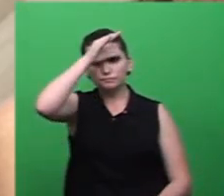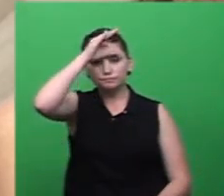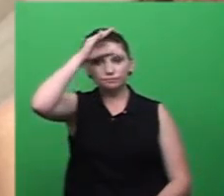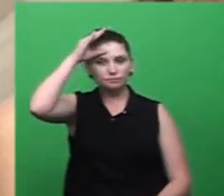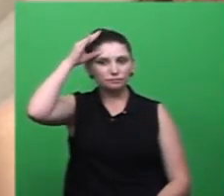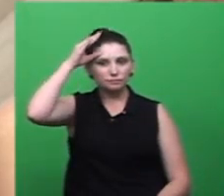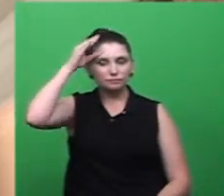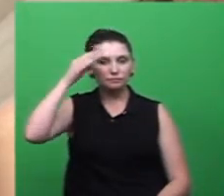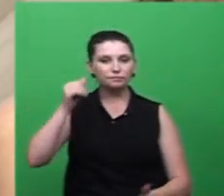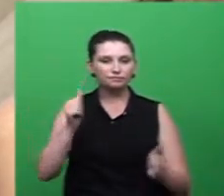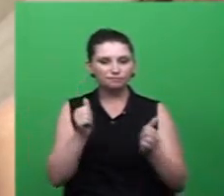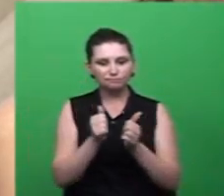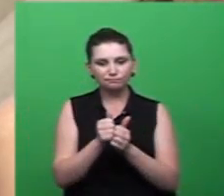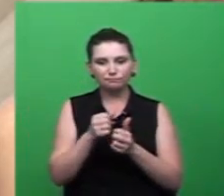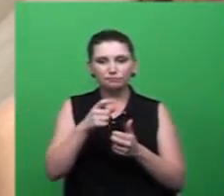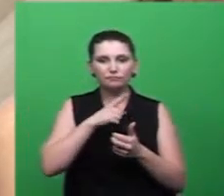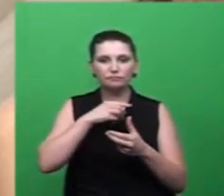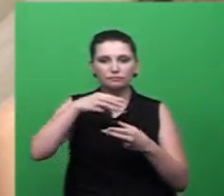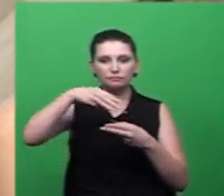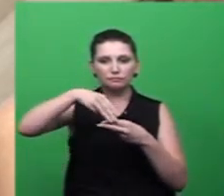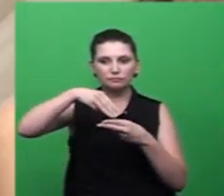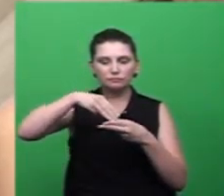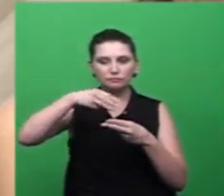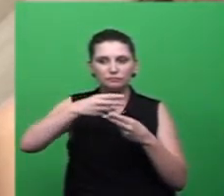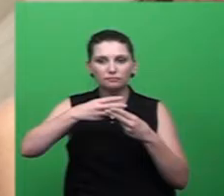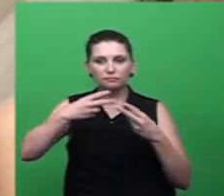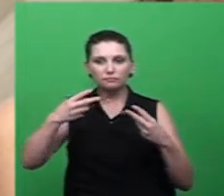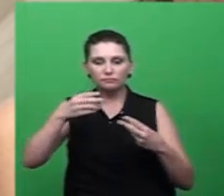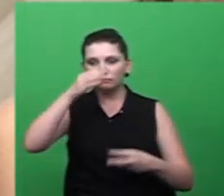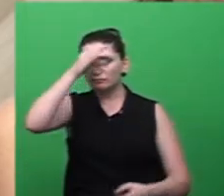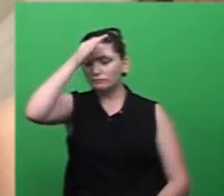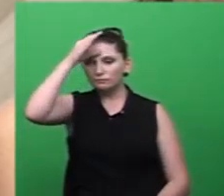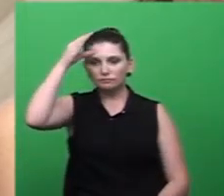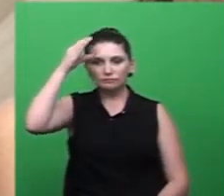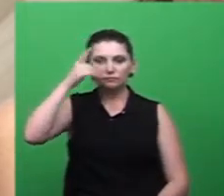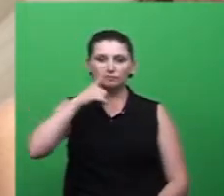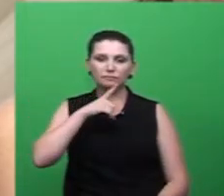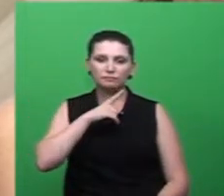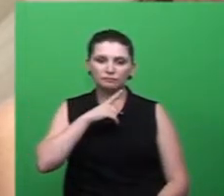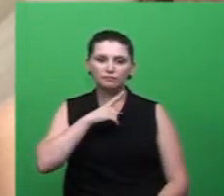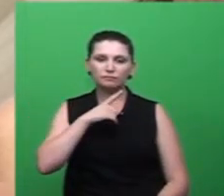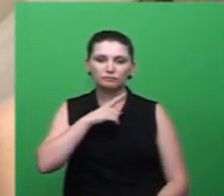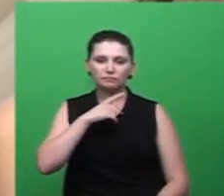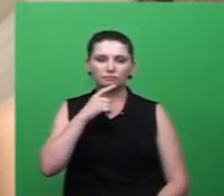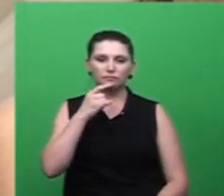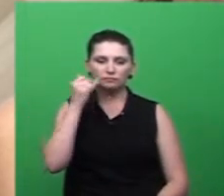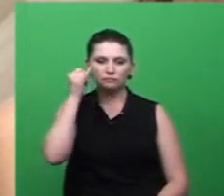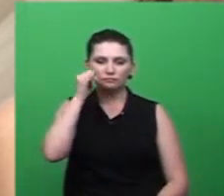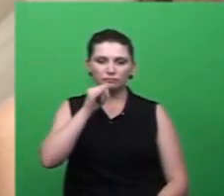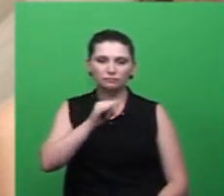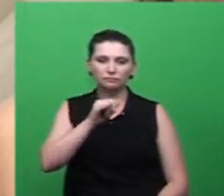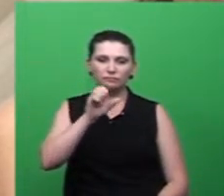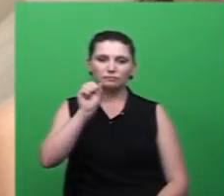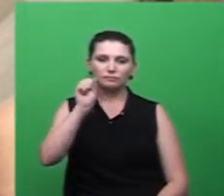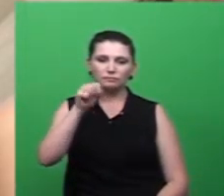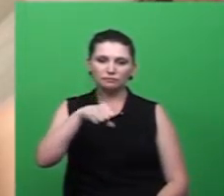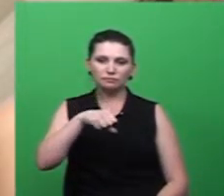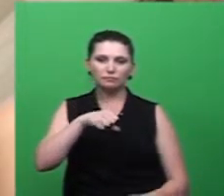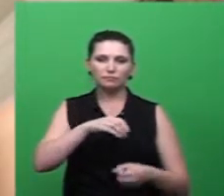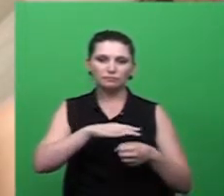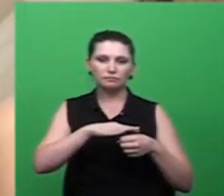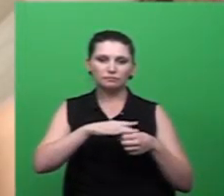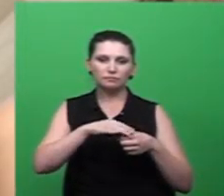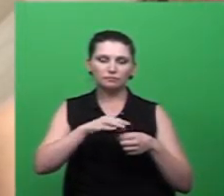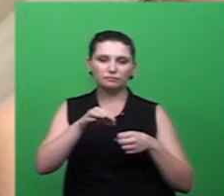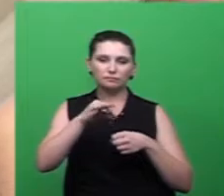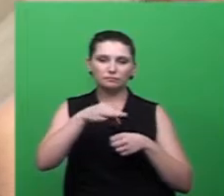com relação a esse cenário todo Criciúma realmente vem trabalhando muito com a prevenção e vamos continuar trabalhando e amanhã